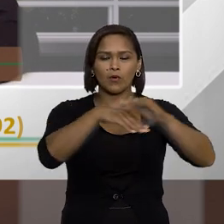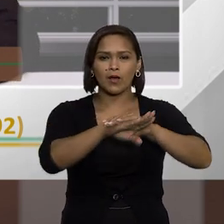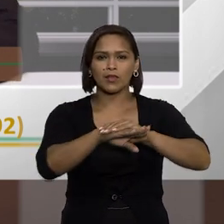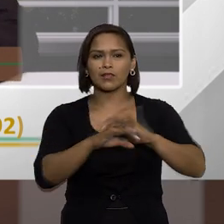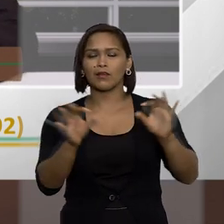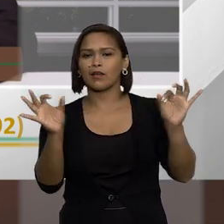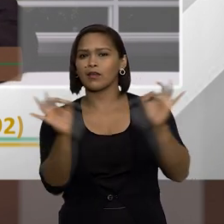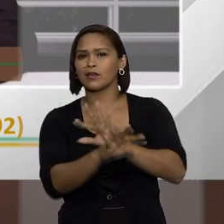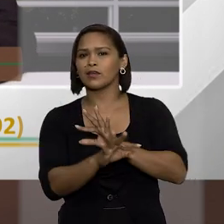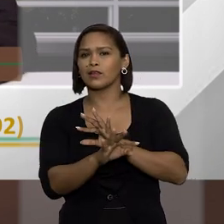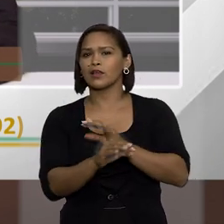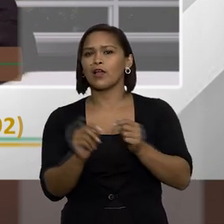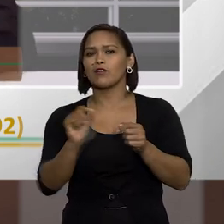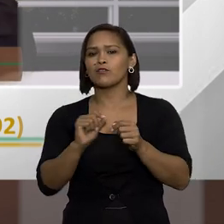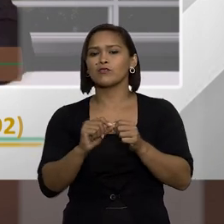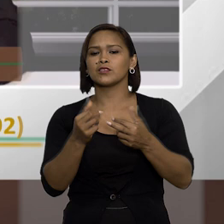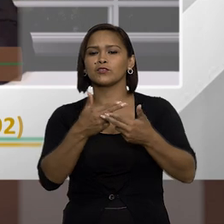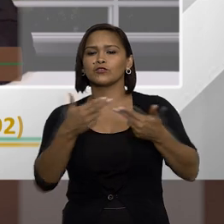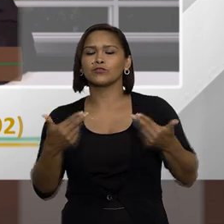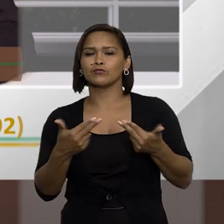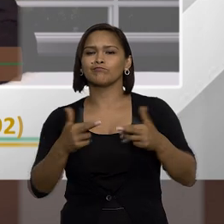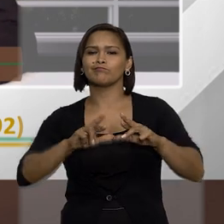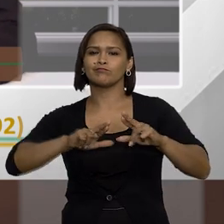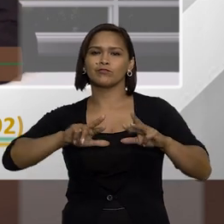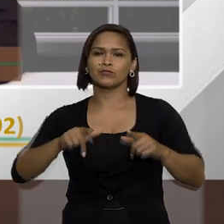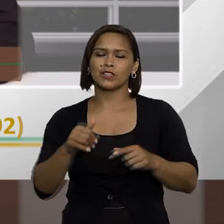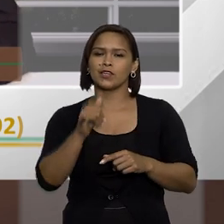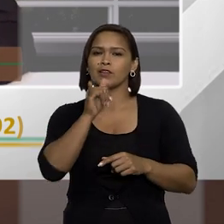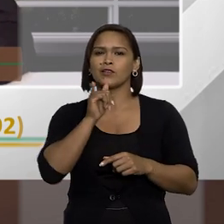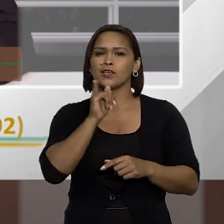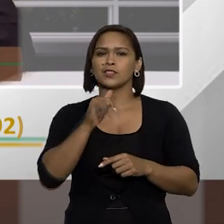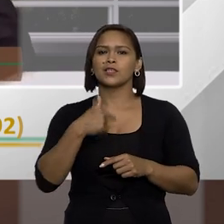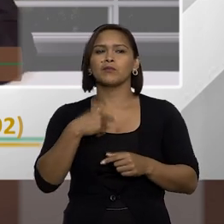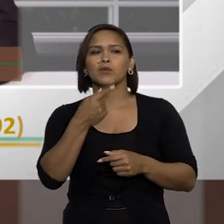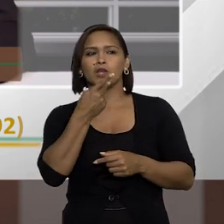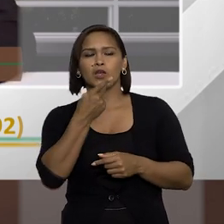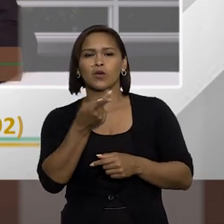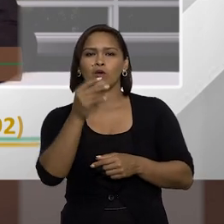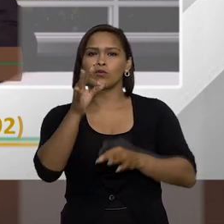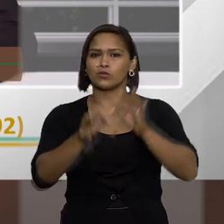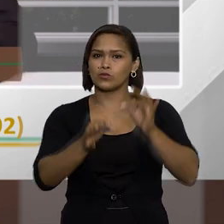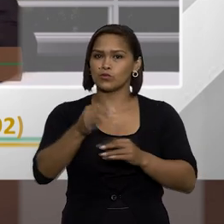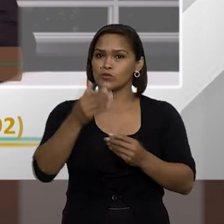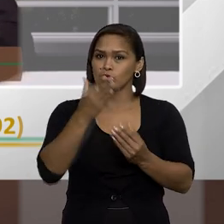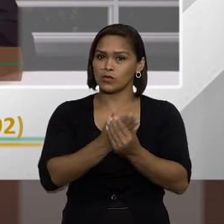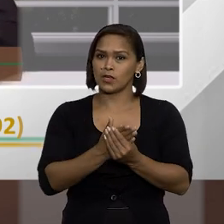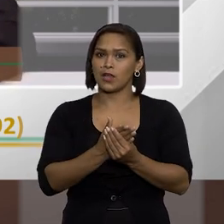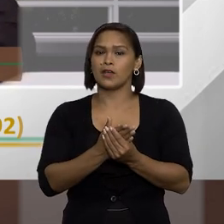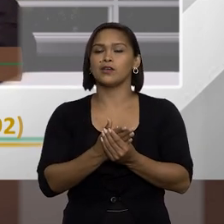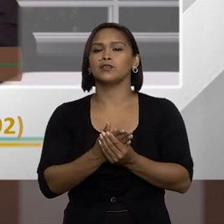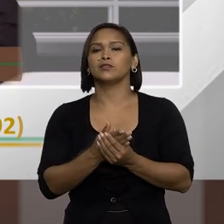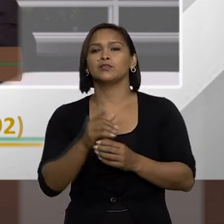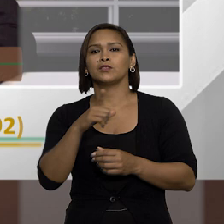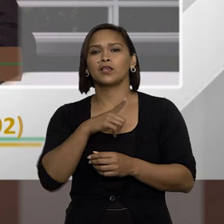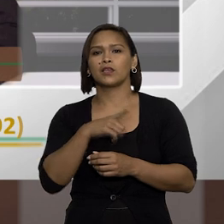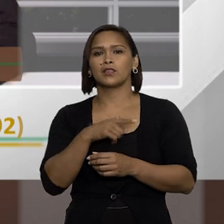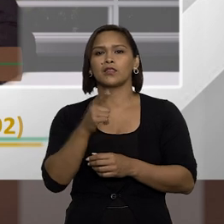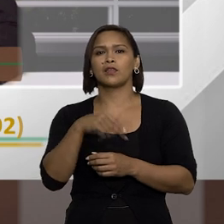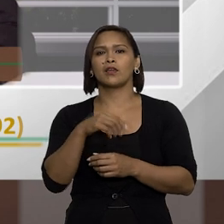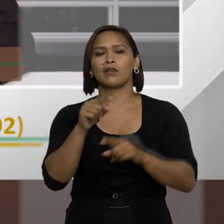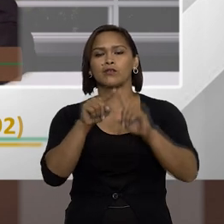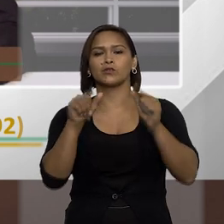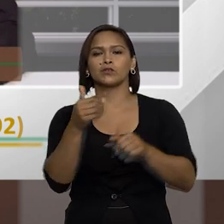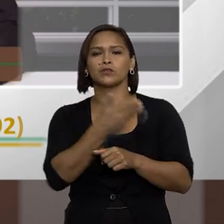armazenar e ele acaba fazendo a má gestão um exemplo que a gente encontra até alguns julgados um pouco mais esparsos